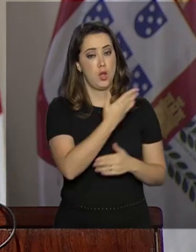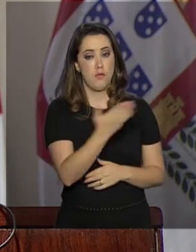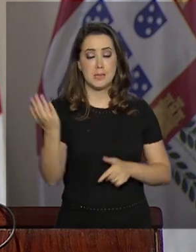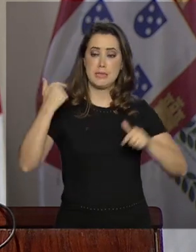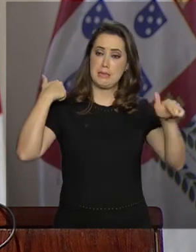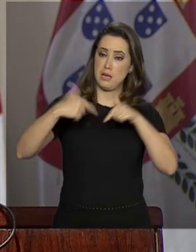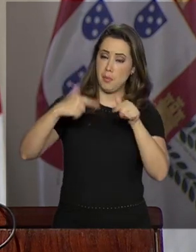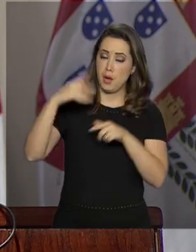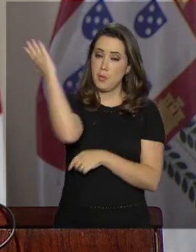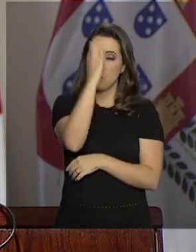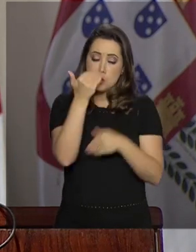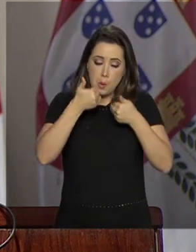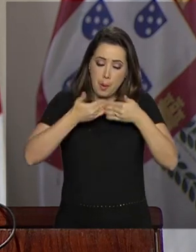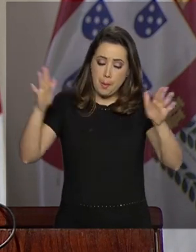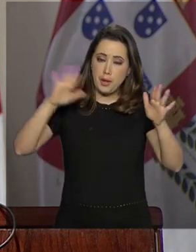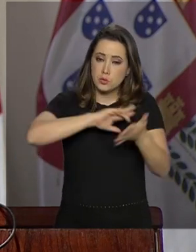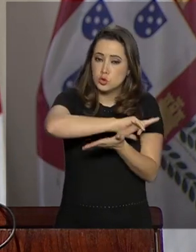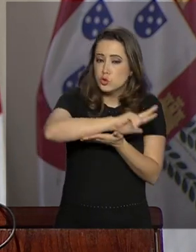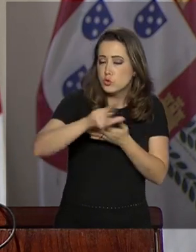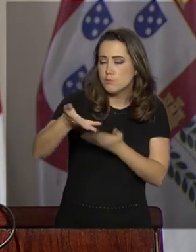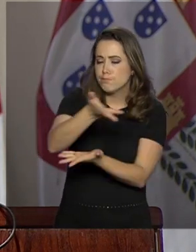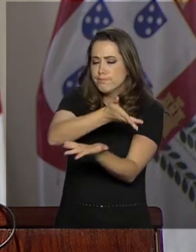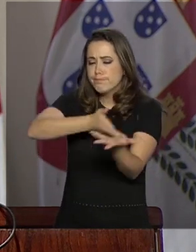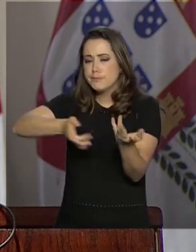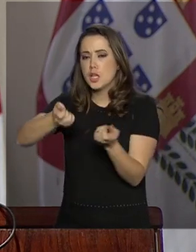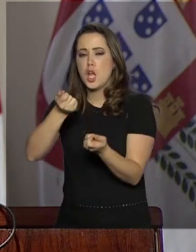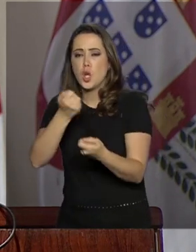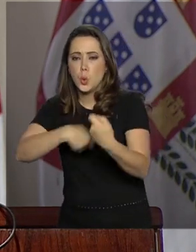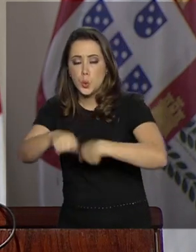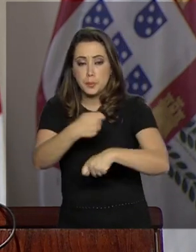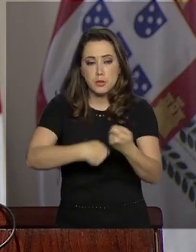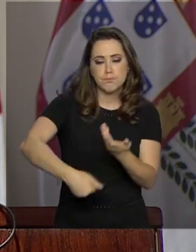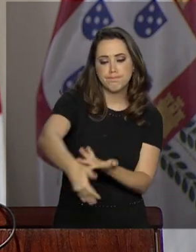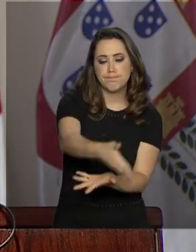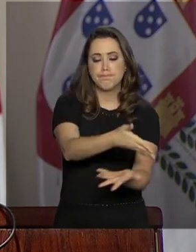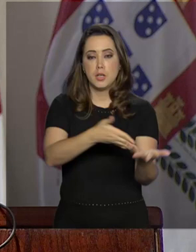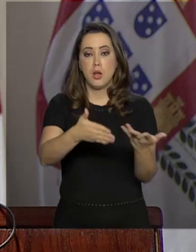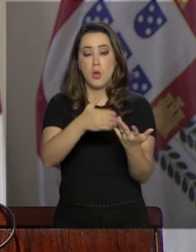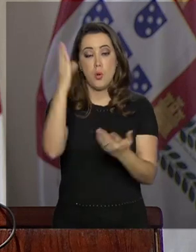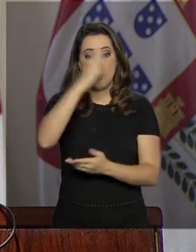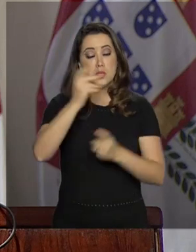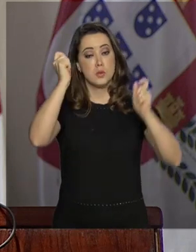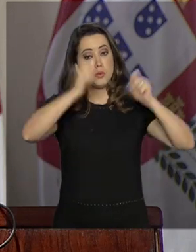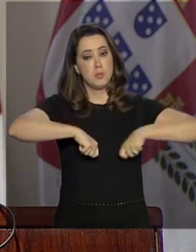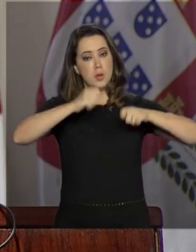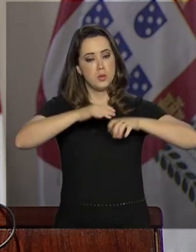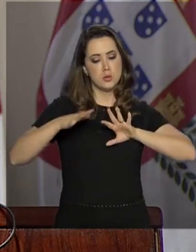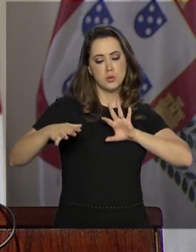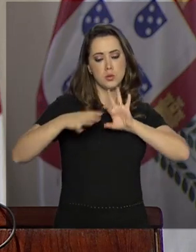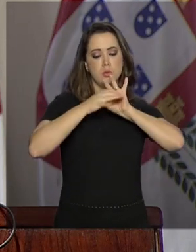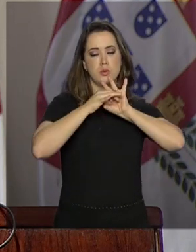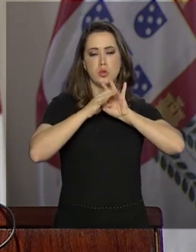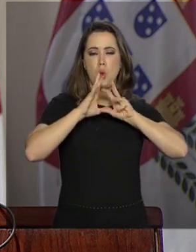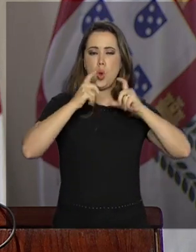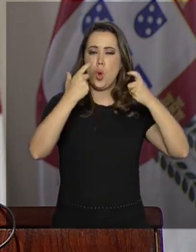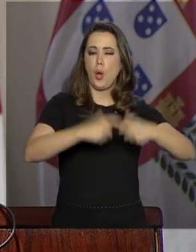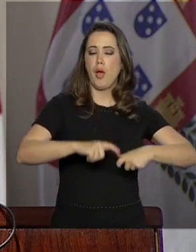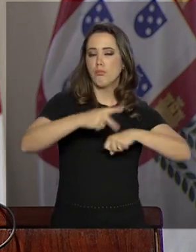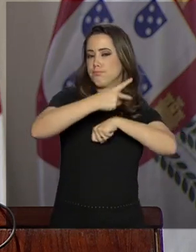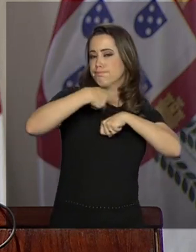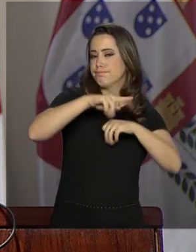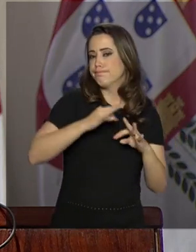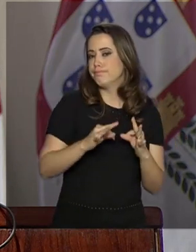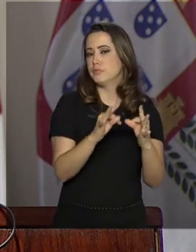aberto aos grandes fluxos econômicos, um Brasil capaz de conectar-se aos grandes centros tecnológicos,